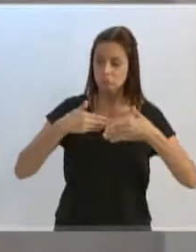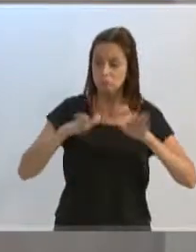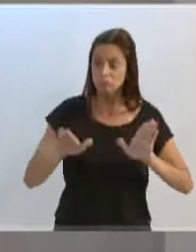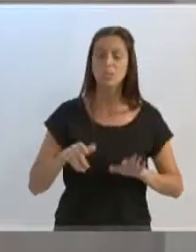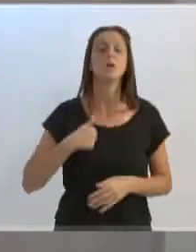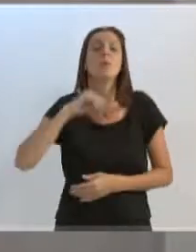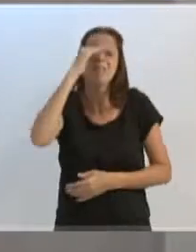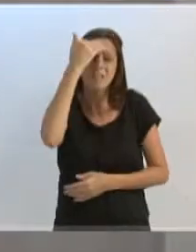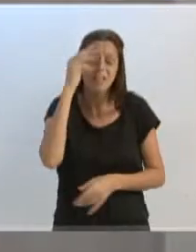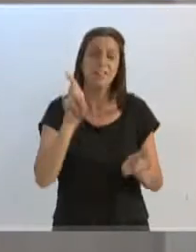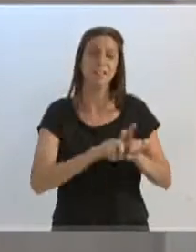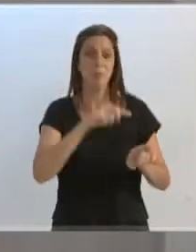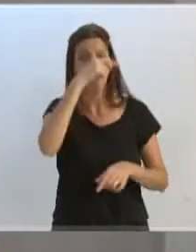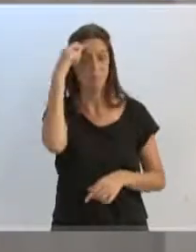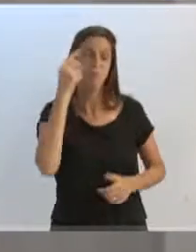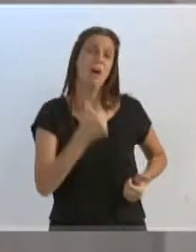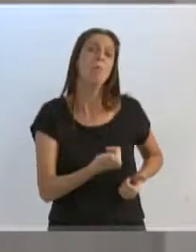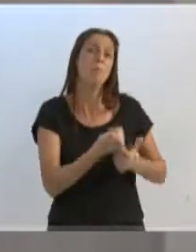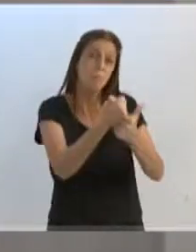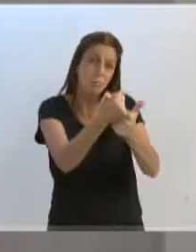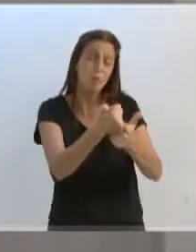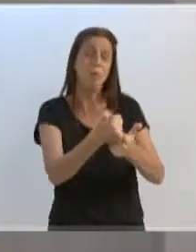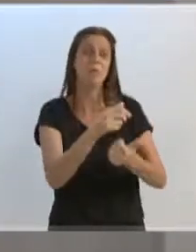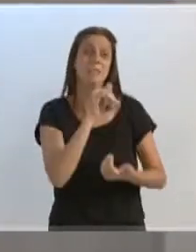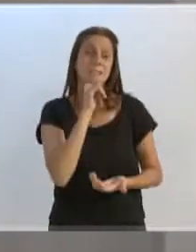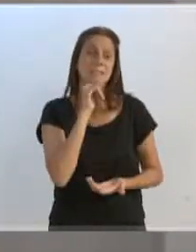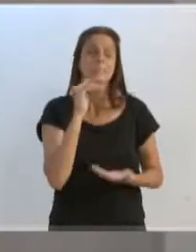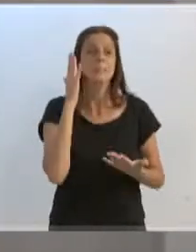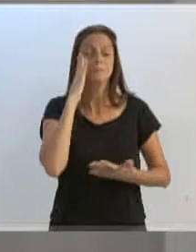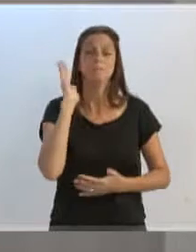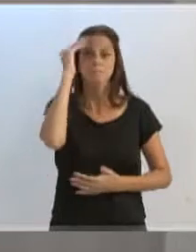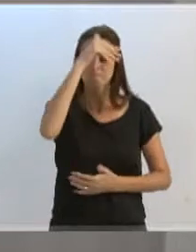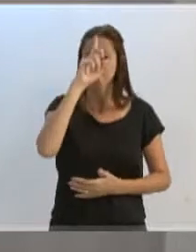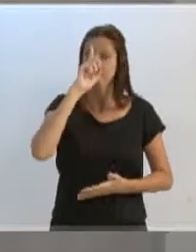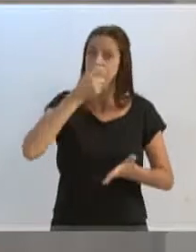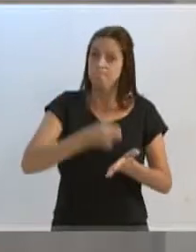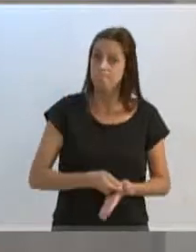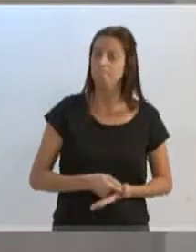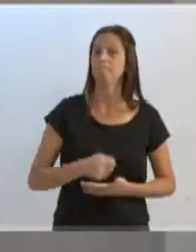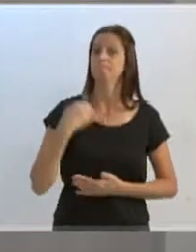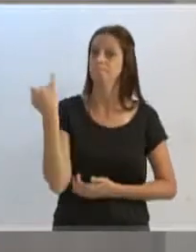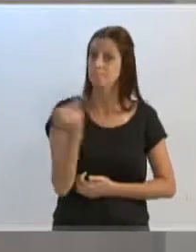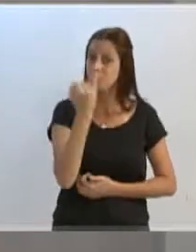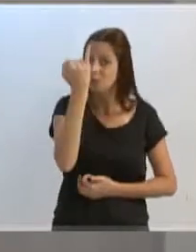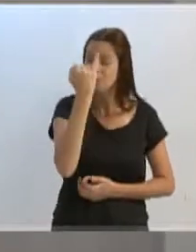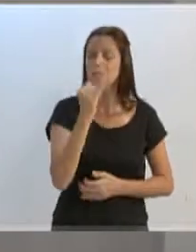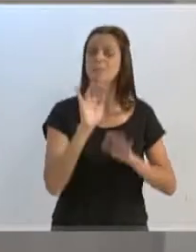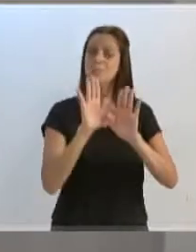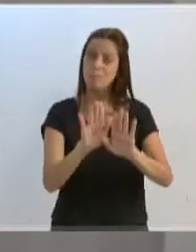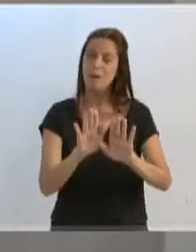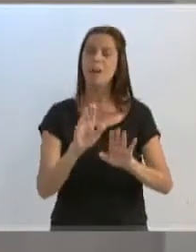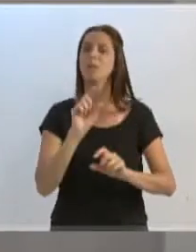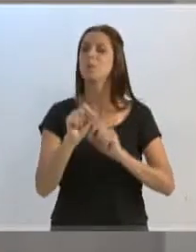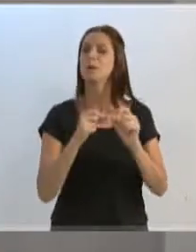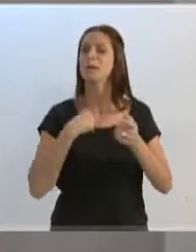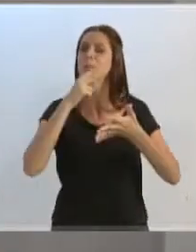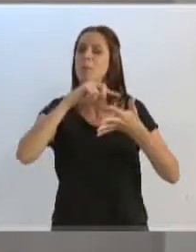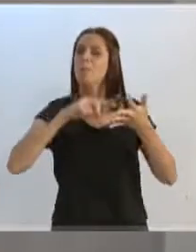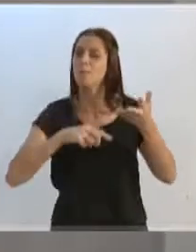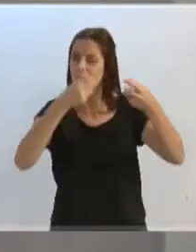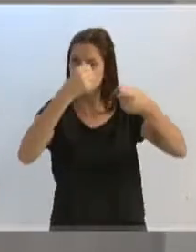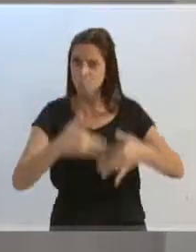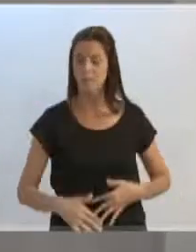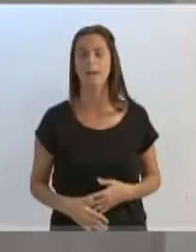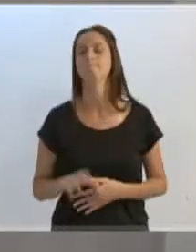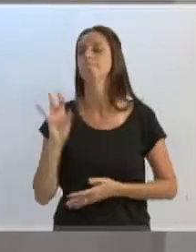que posicionou no sentido de ser uma decisão importante da administração pública, e eu quero pontuar o seguinte, é fato,